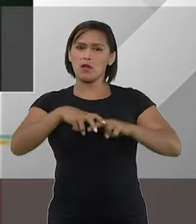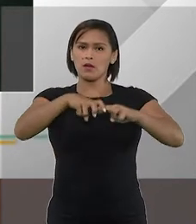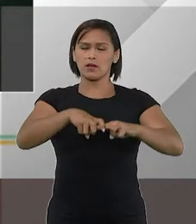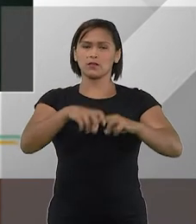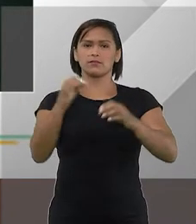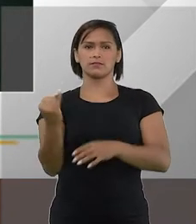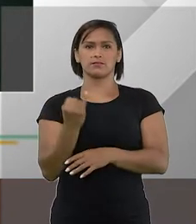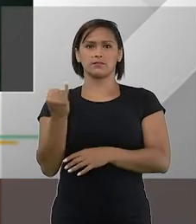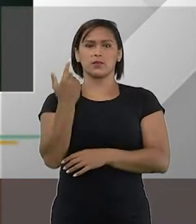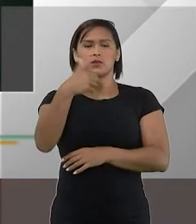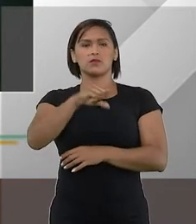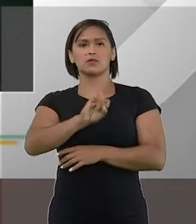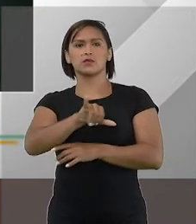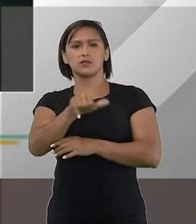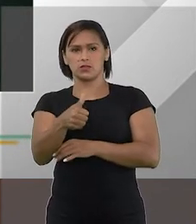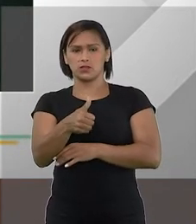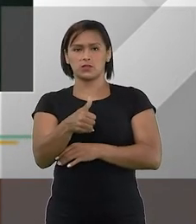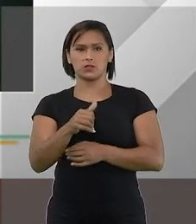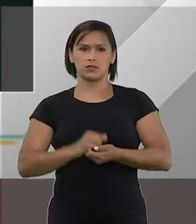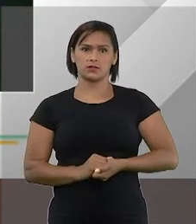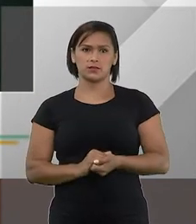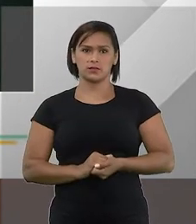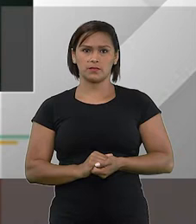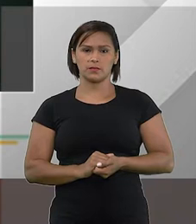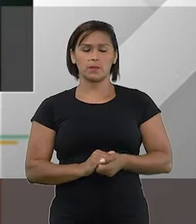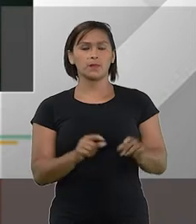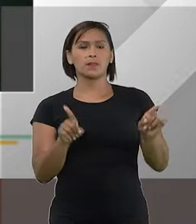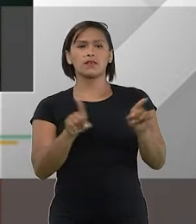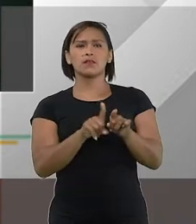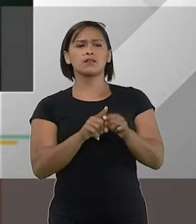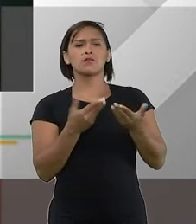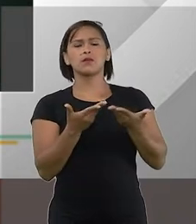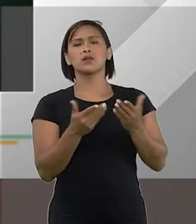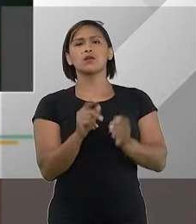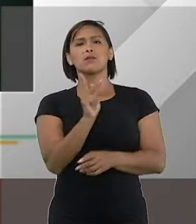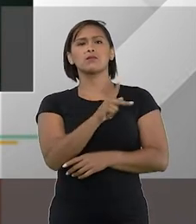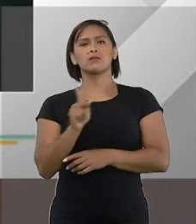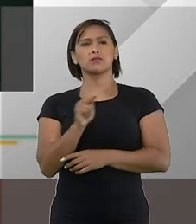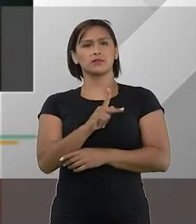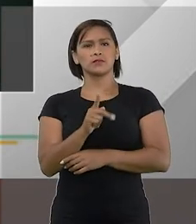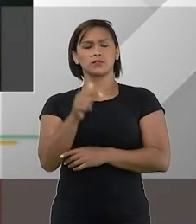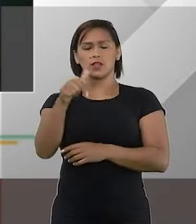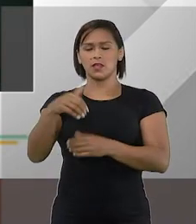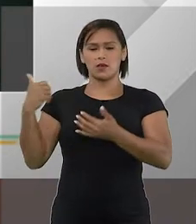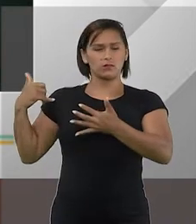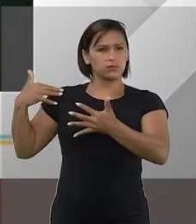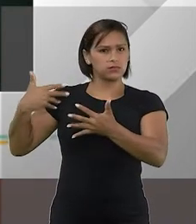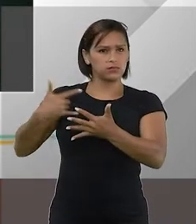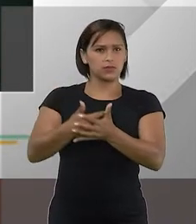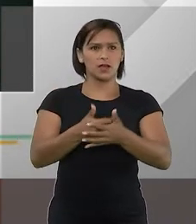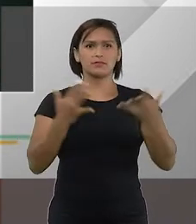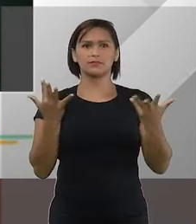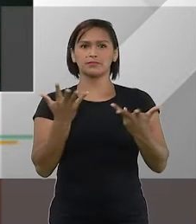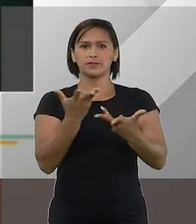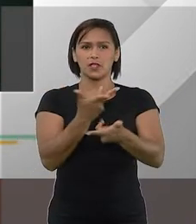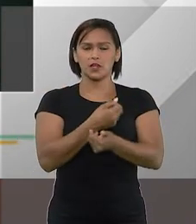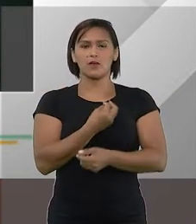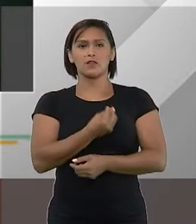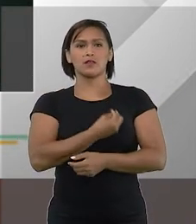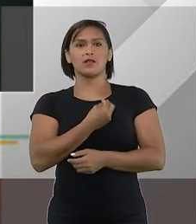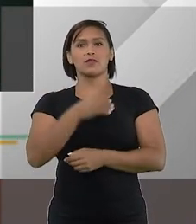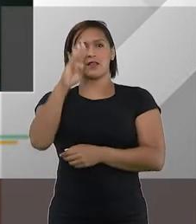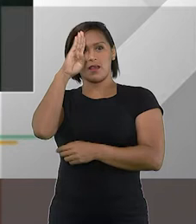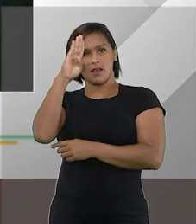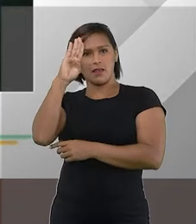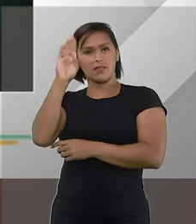cadeira tão importante no Superior Tribunal de Justiça e também como professor. Tenho uma carreira brilhante na